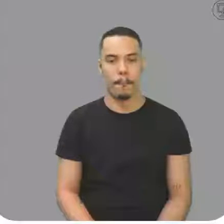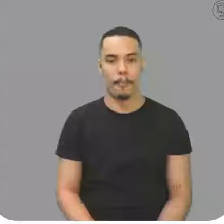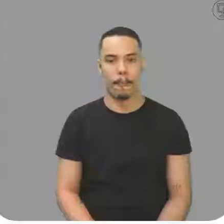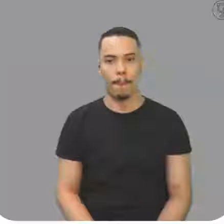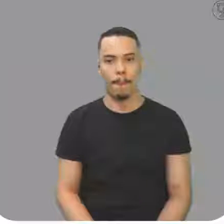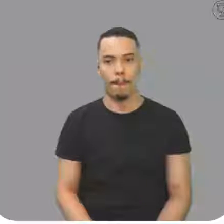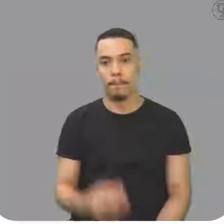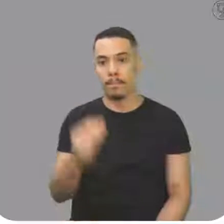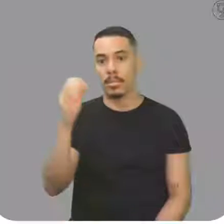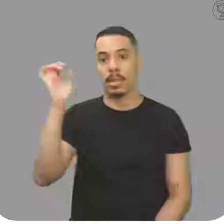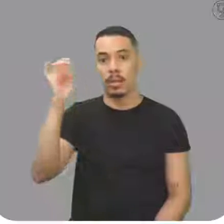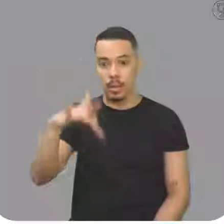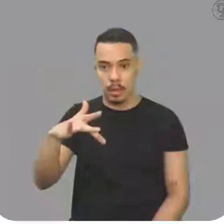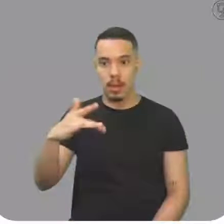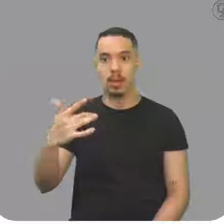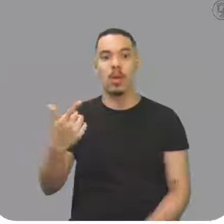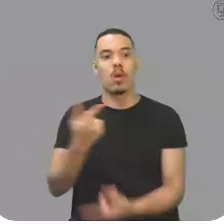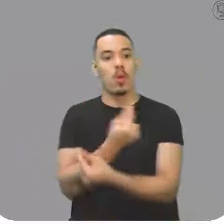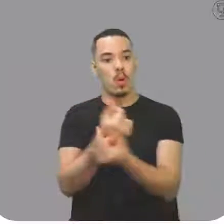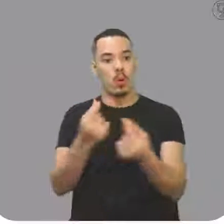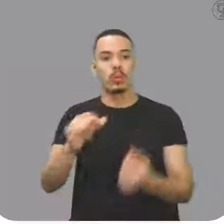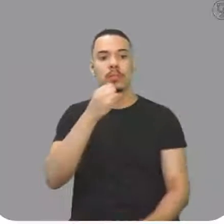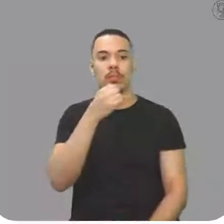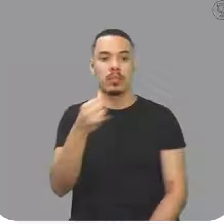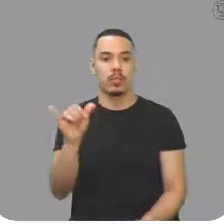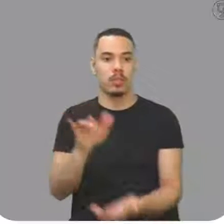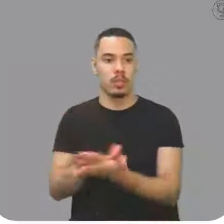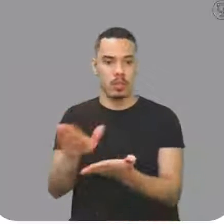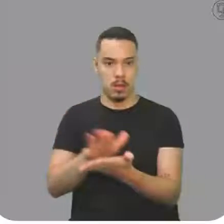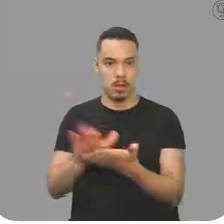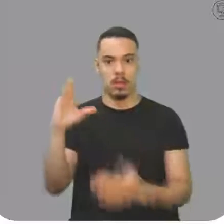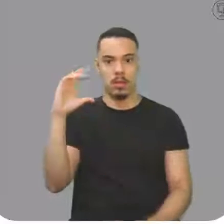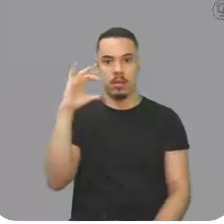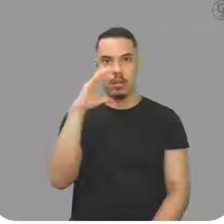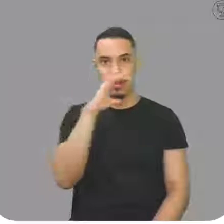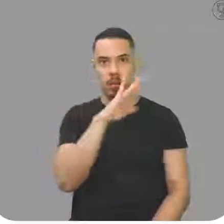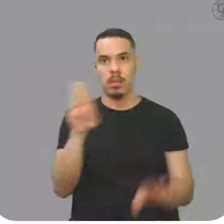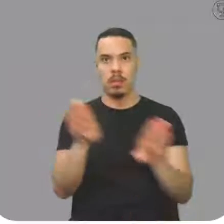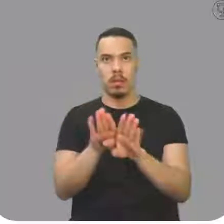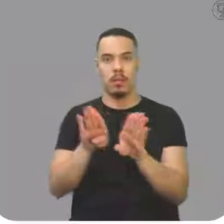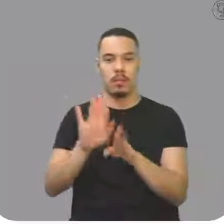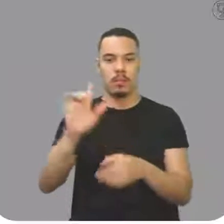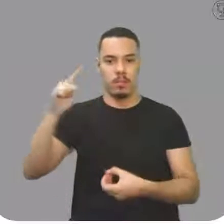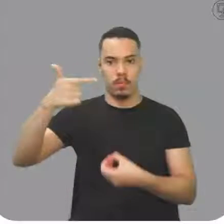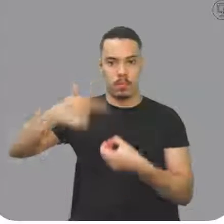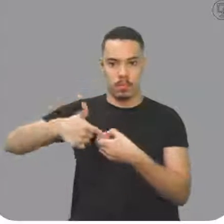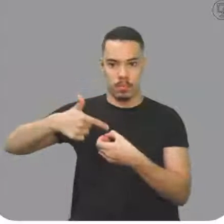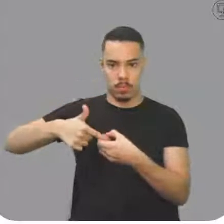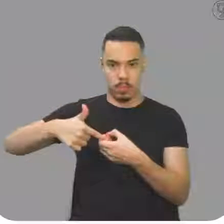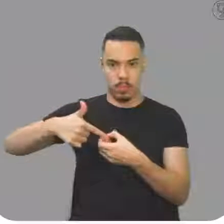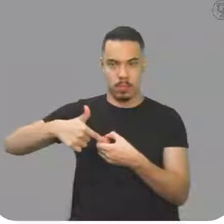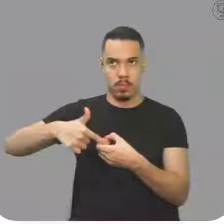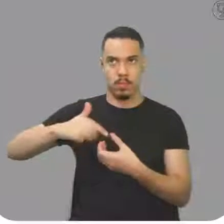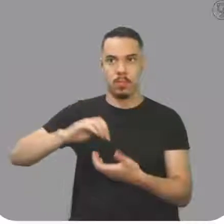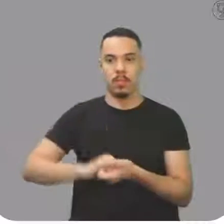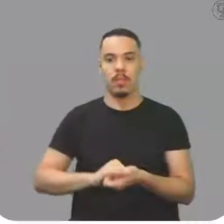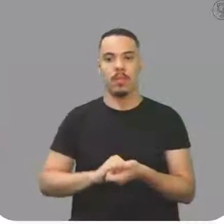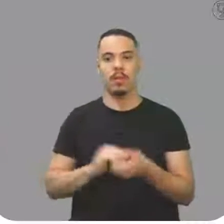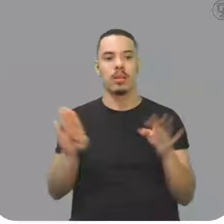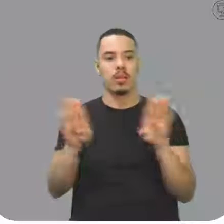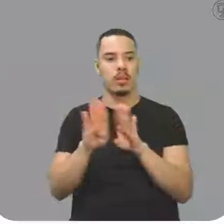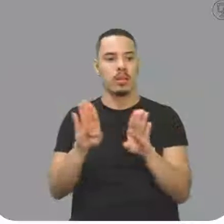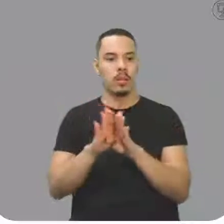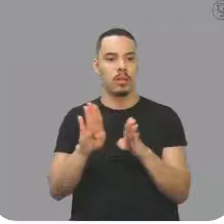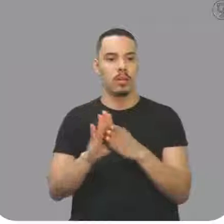Desprezando-se o custo da energia gasta no aquecimento do combustível, o ganho